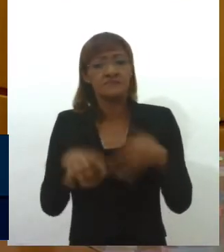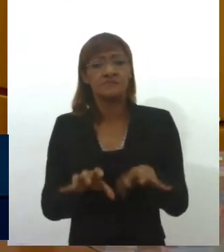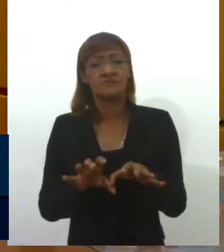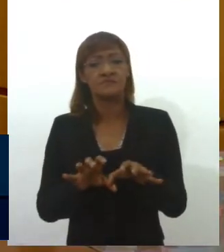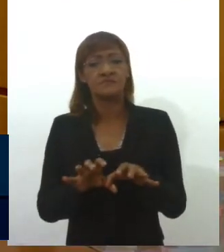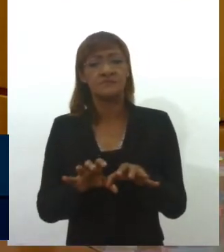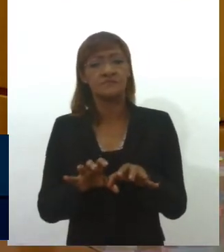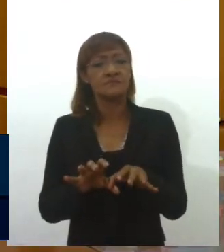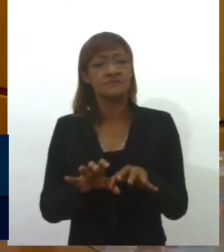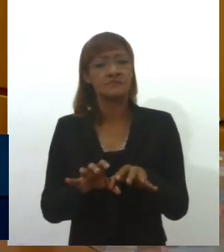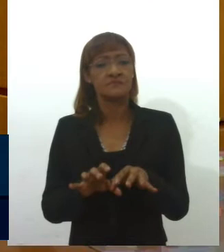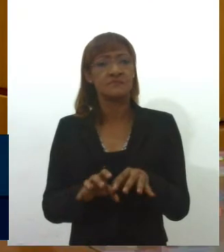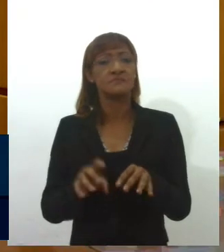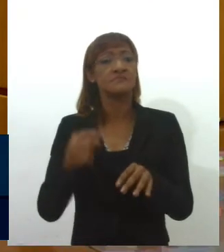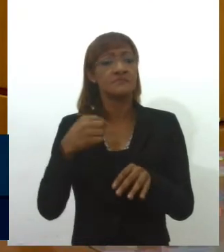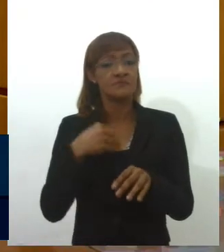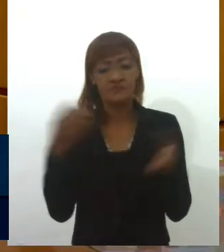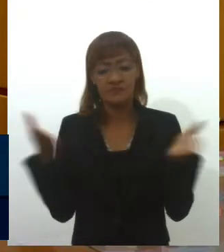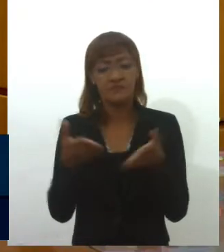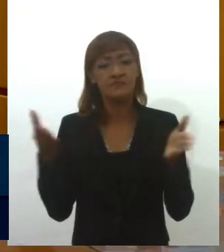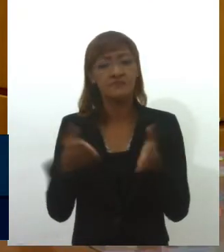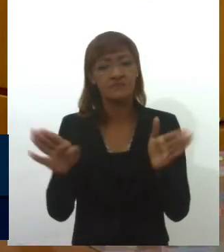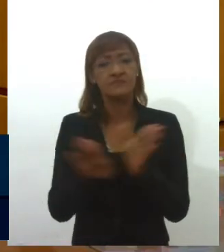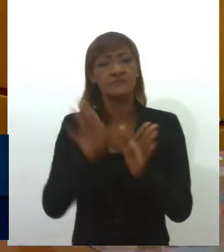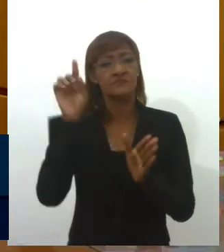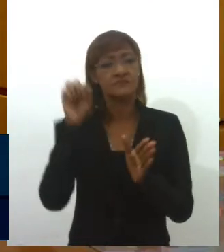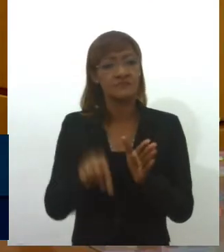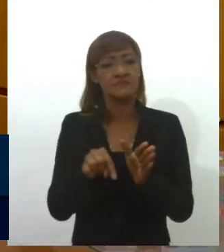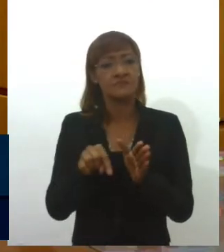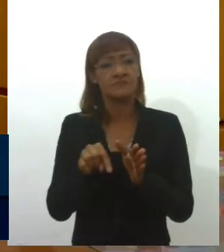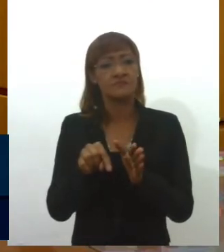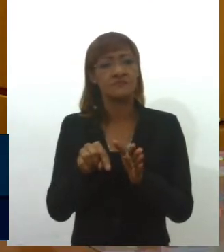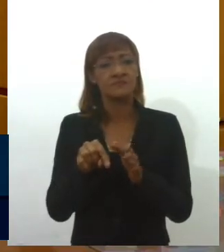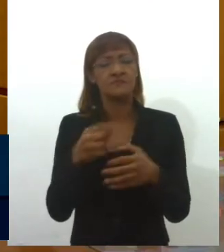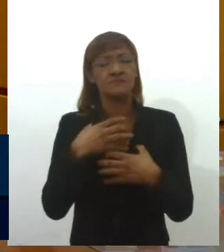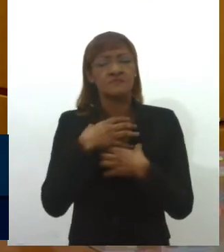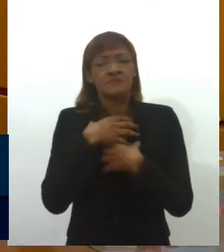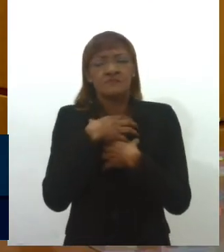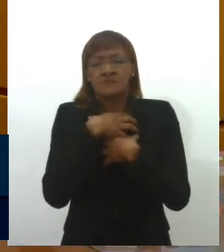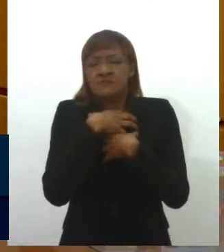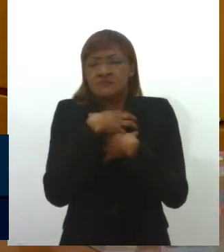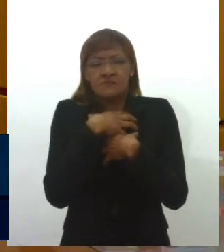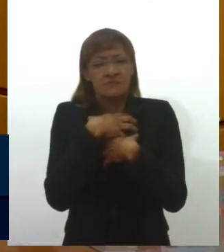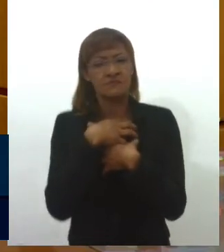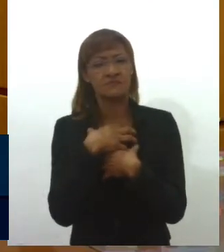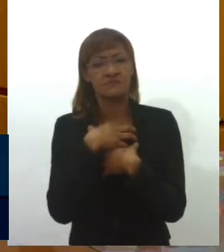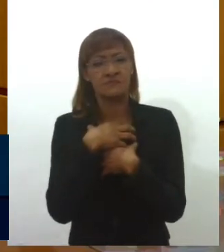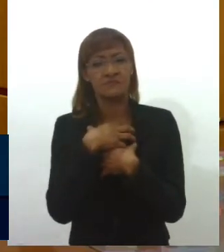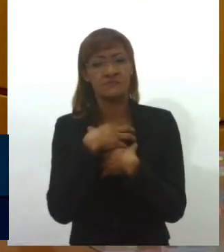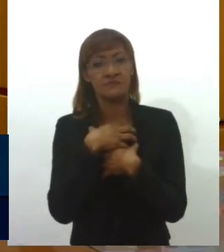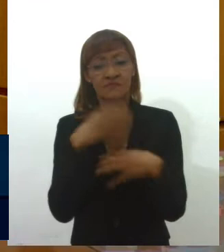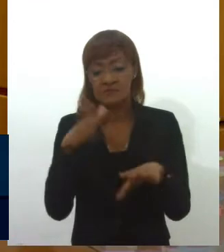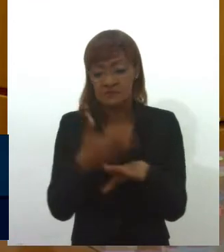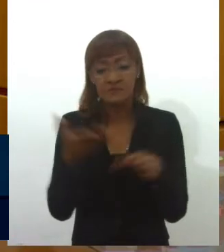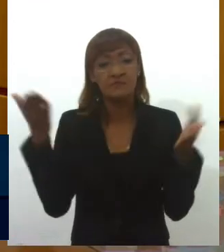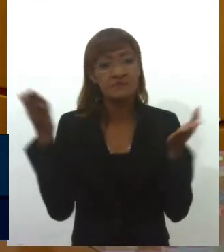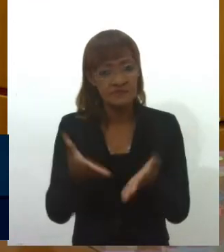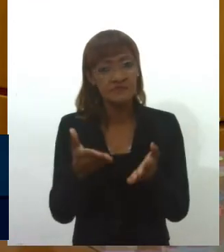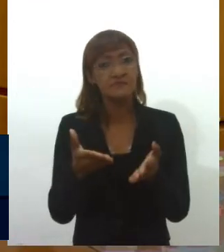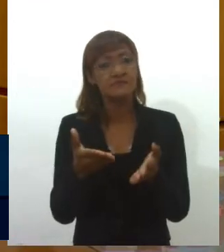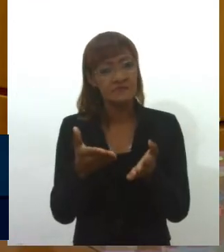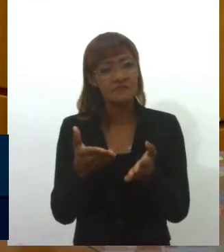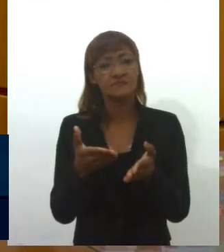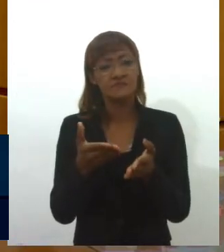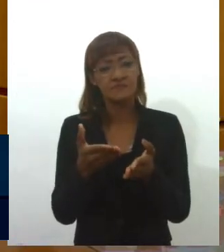organização. Eu vim aqui hoje com um pesar muito grande de ver que a essa altura é preciso nós